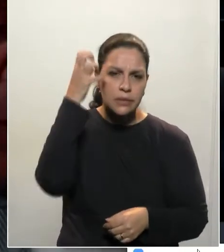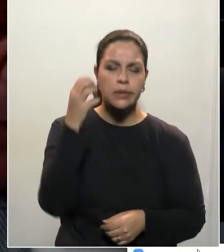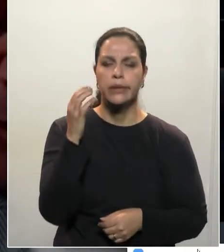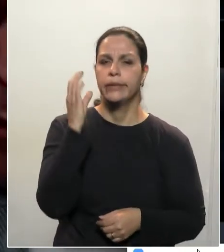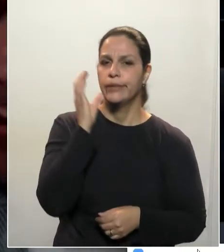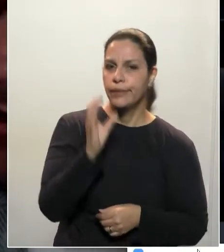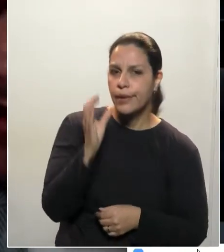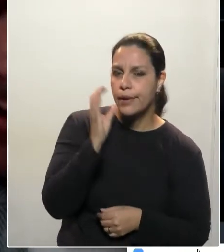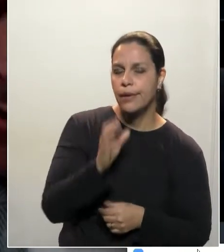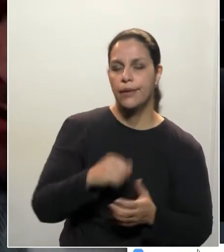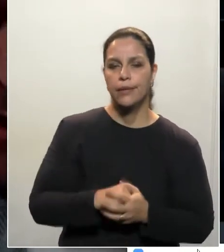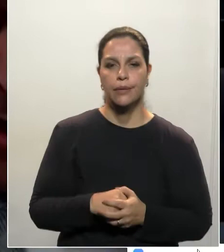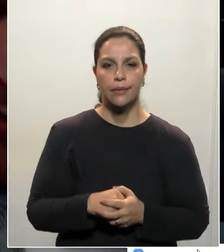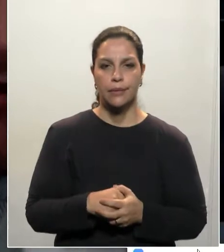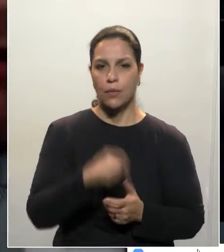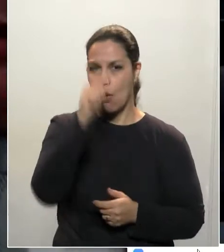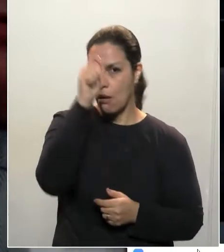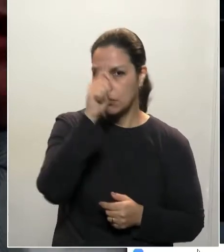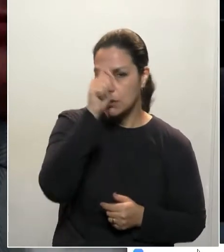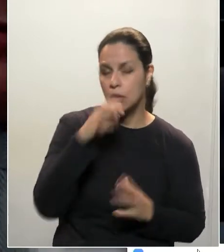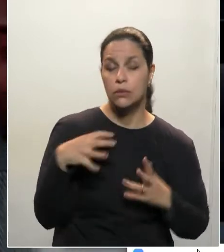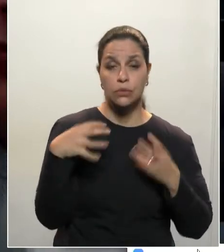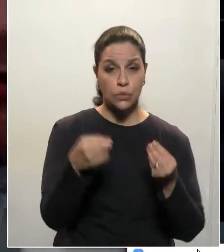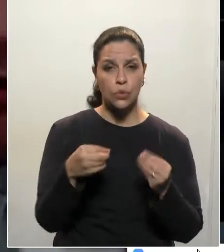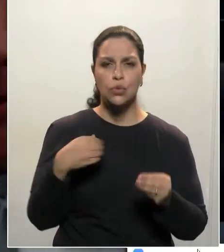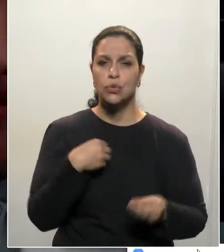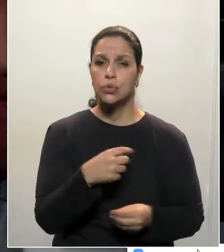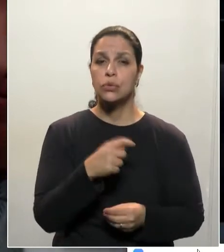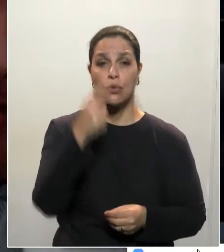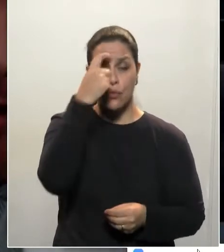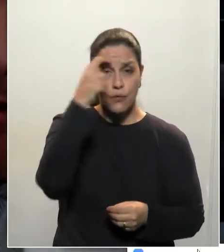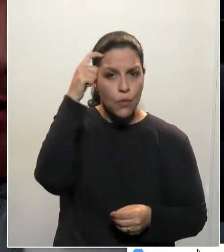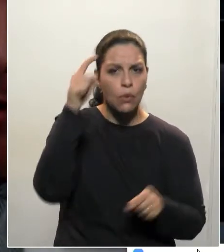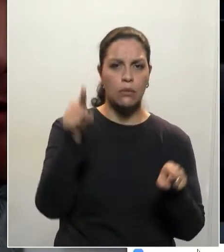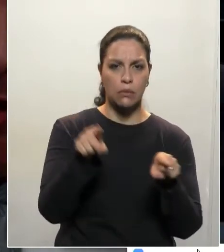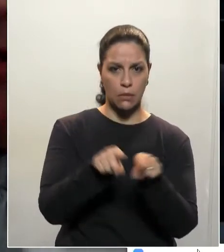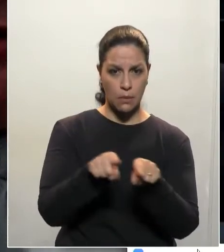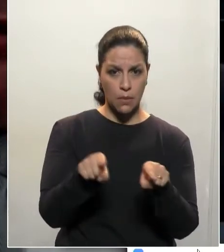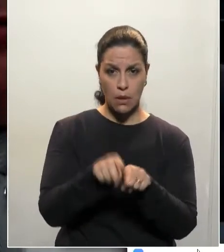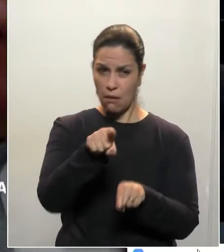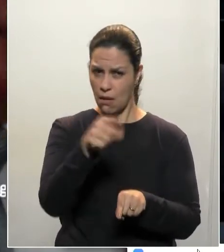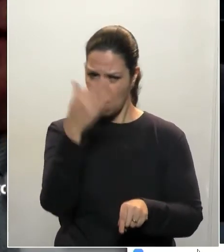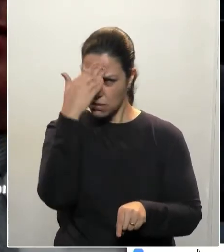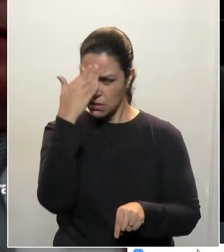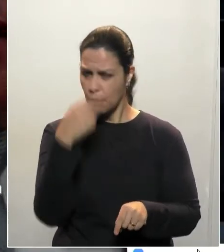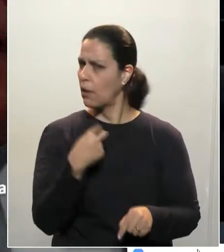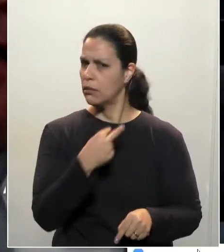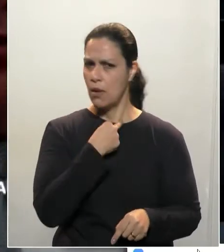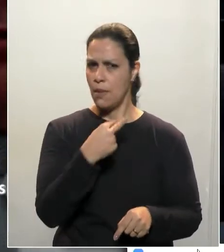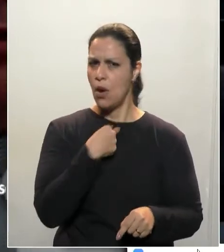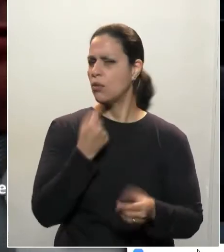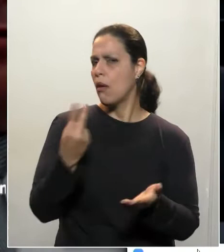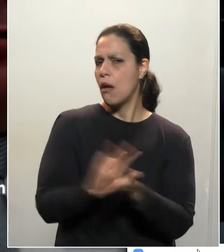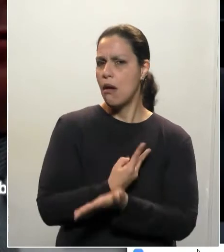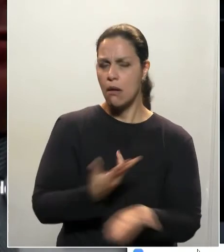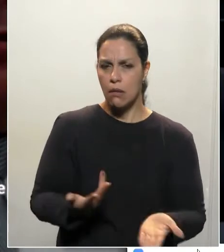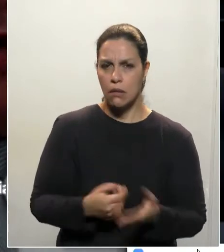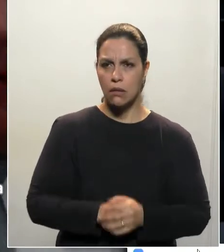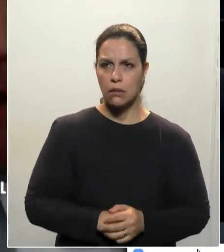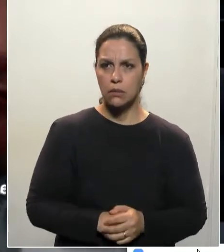o cargo, o deputado Adriano, enfim, o próprio soldado Frutti. É o seguinte, não pode, tá errado.